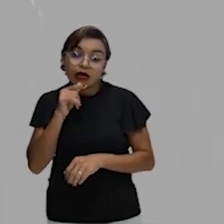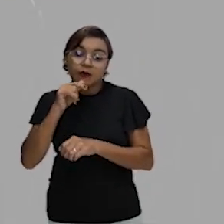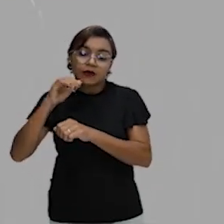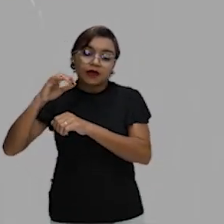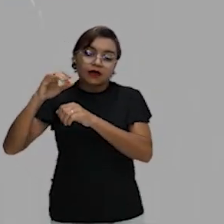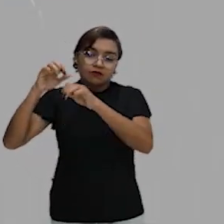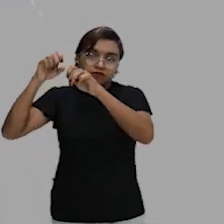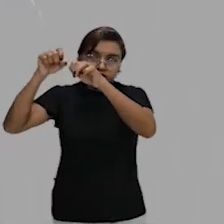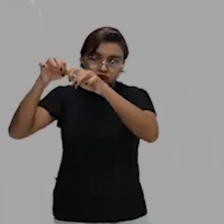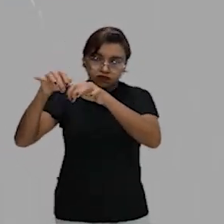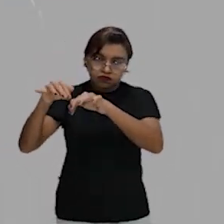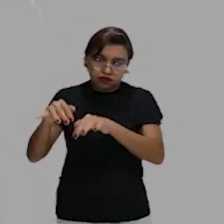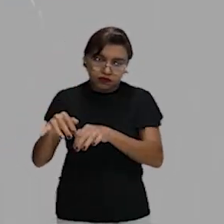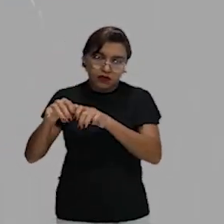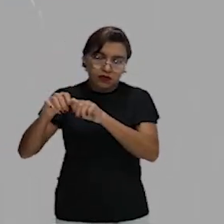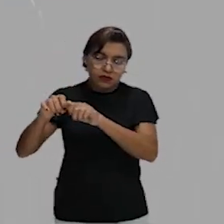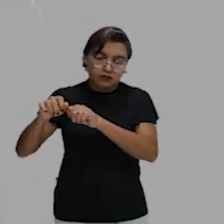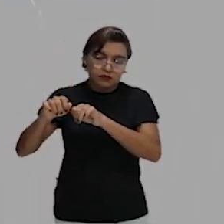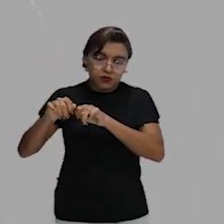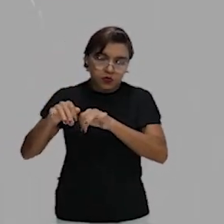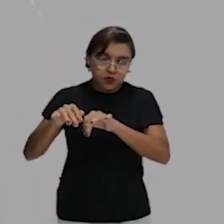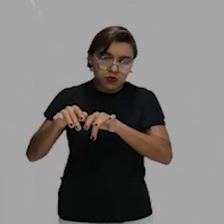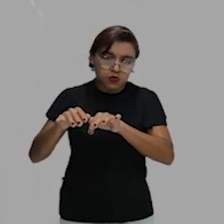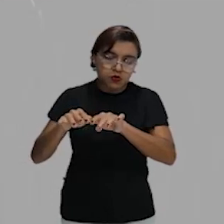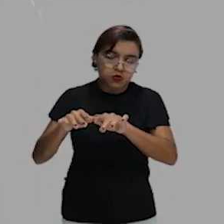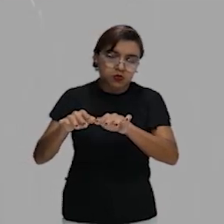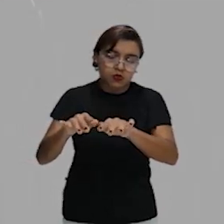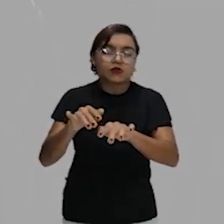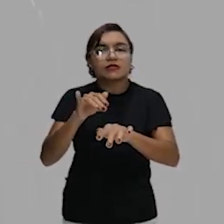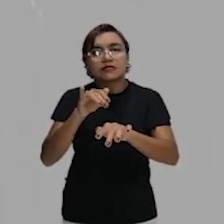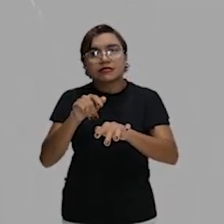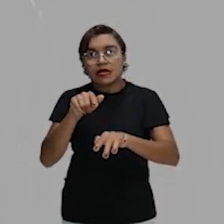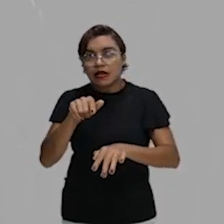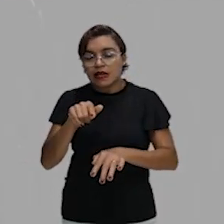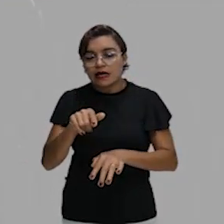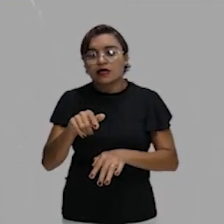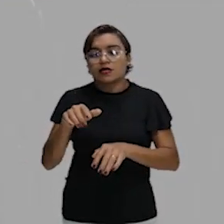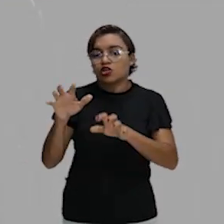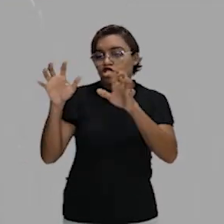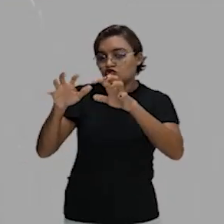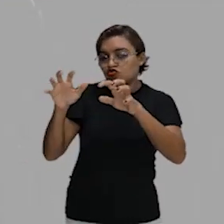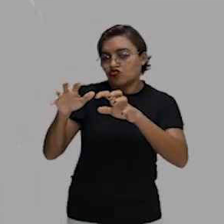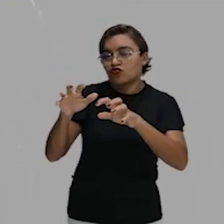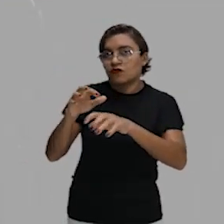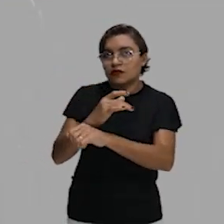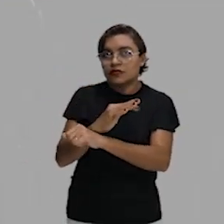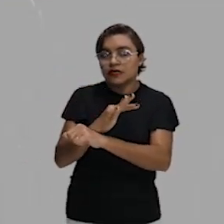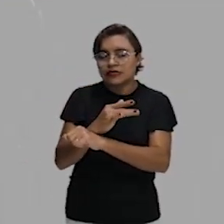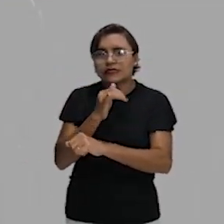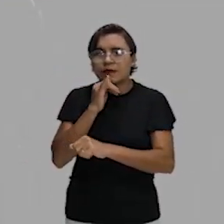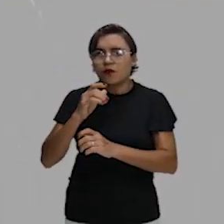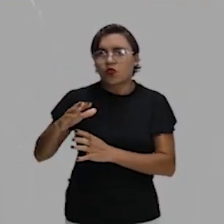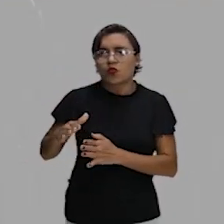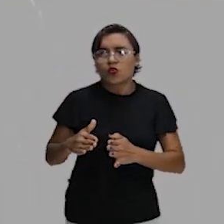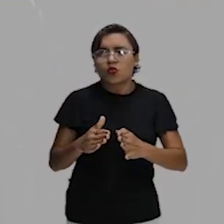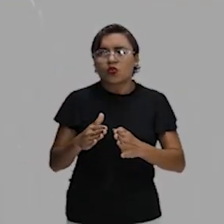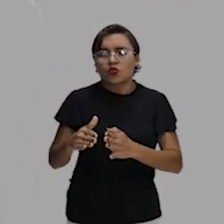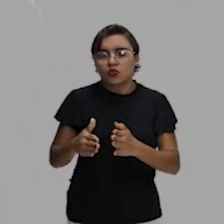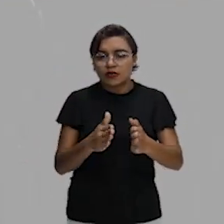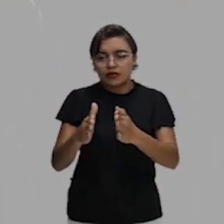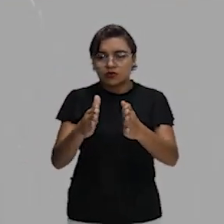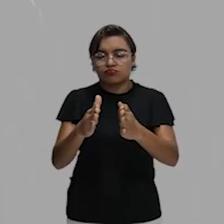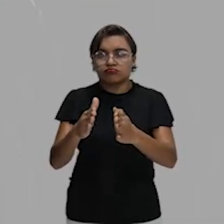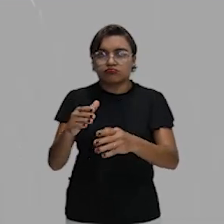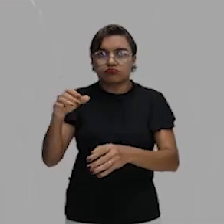ela vai tender a correr para os corpos de água. Então, essa chuva ácida, quando ela cai num rio, por exemplo, num corpo de